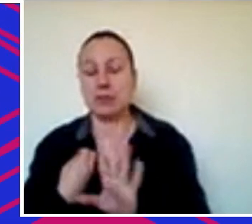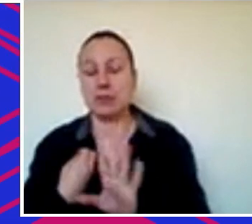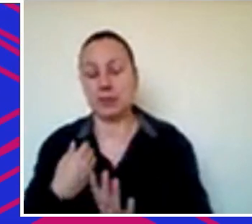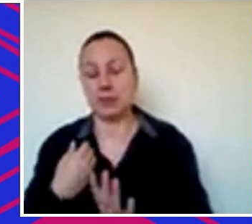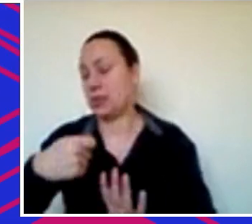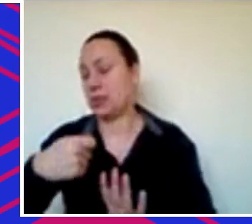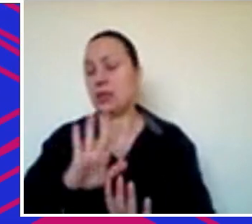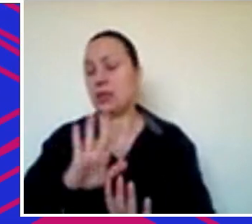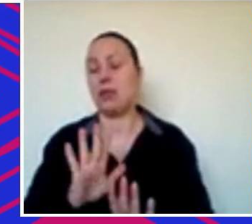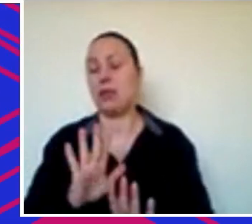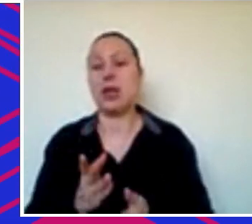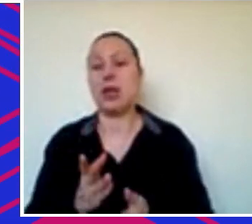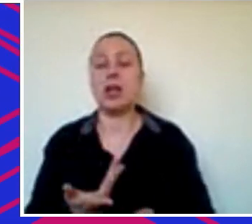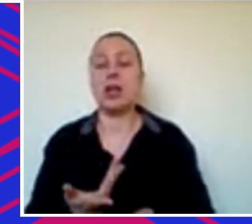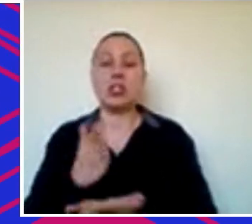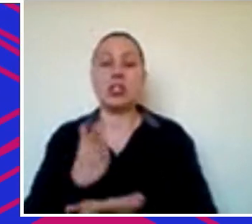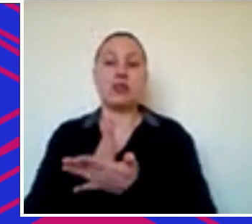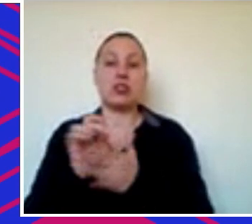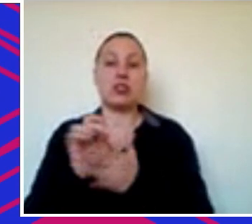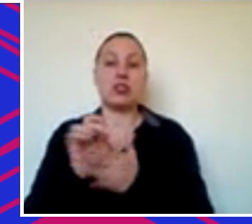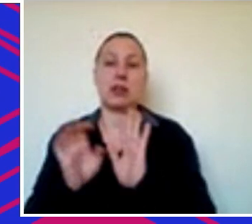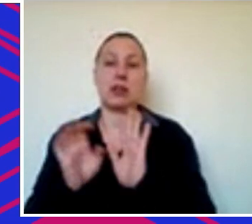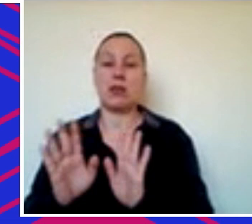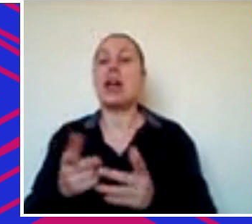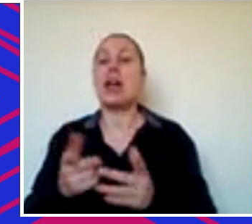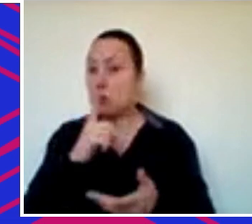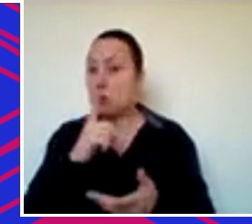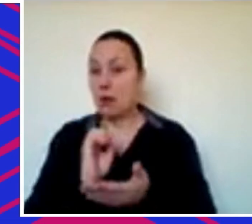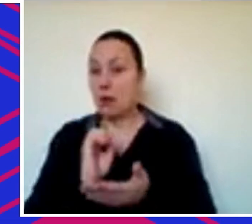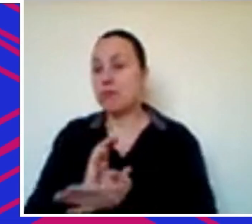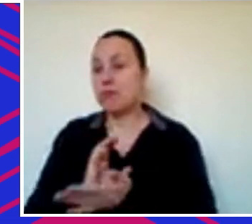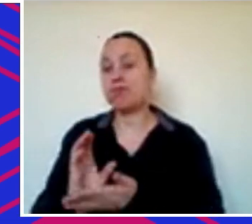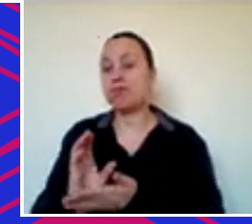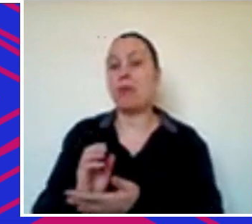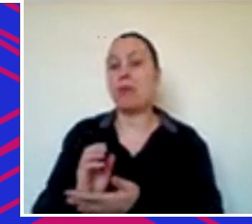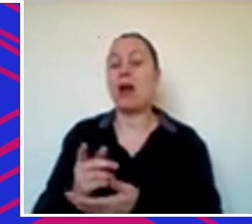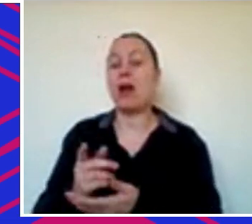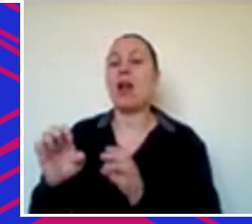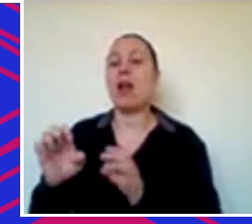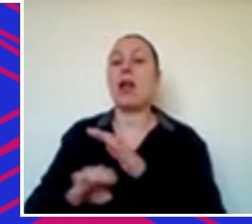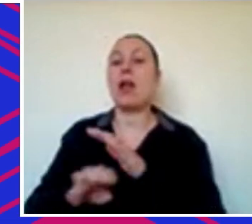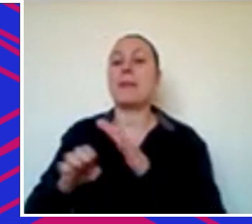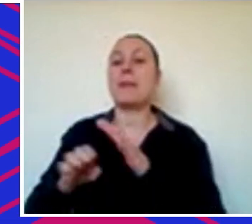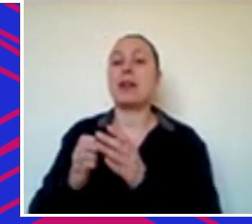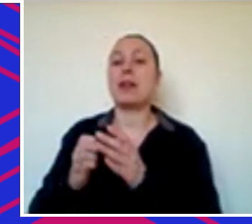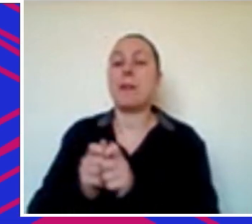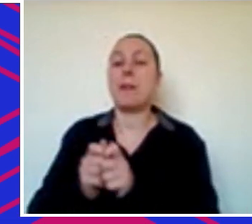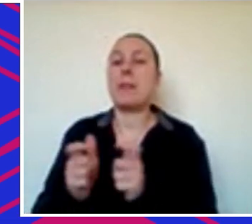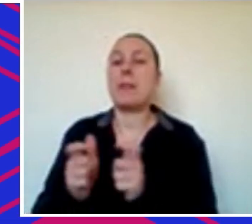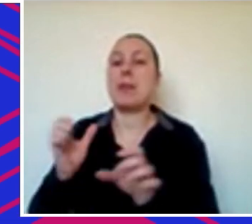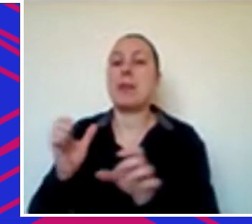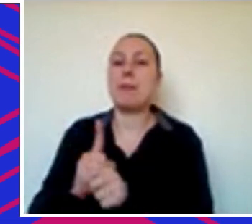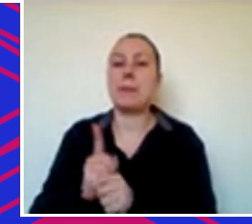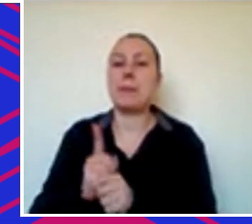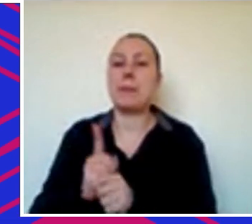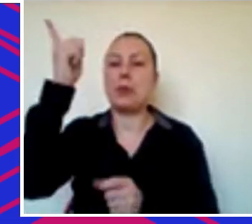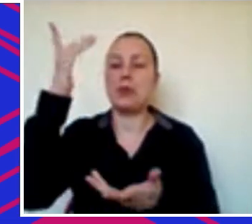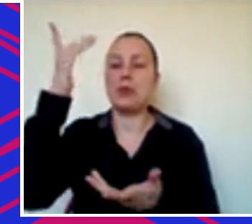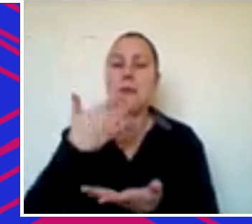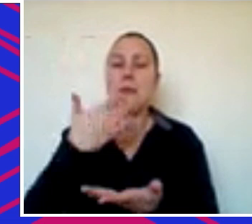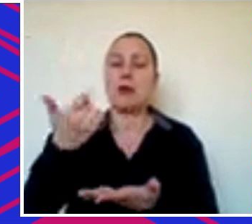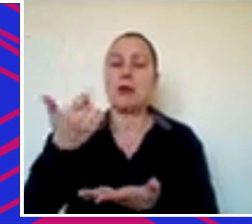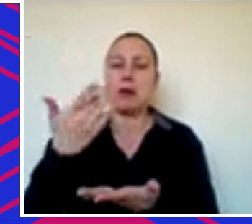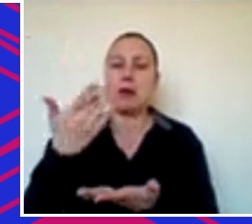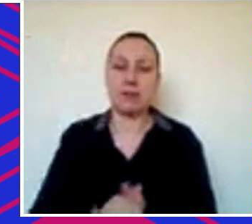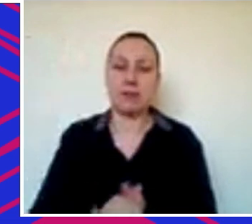E é um dinheiro que eles conseguem usar para financiar o crescimento da empresa, o plano de negócios, a execução deles, né? Então, é